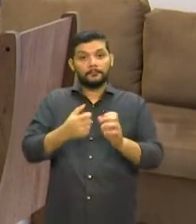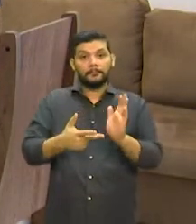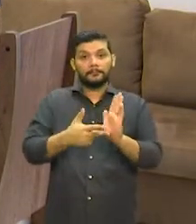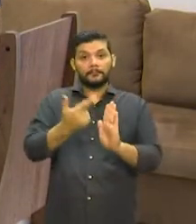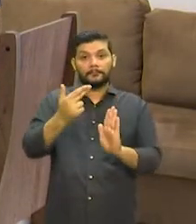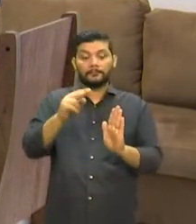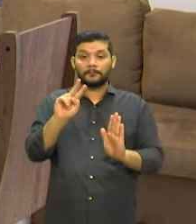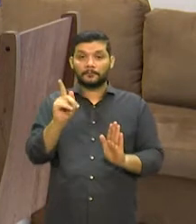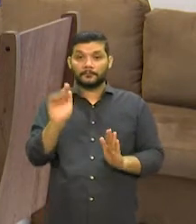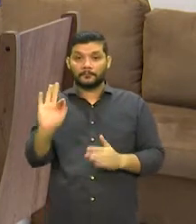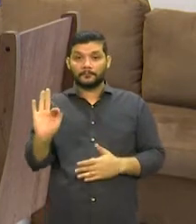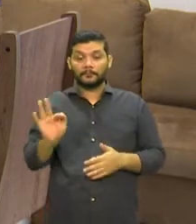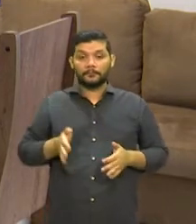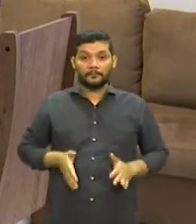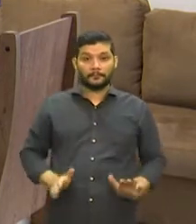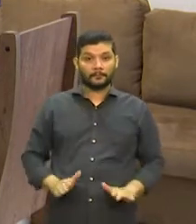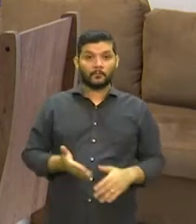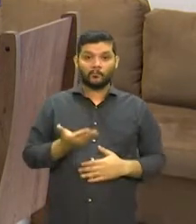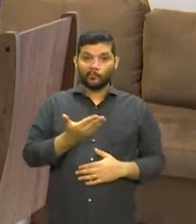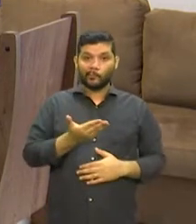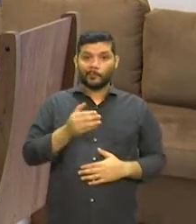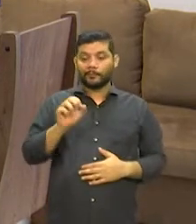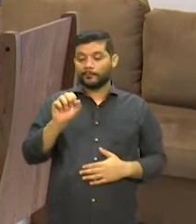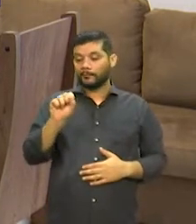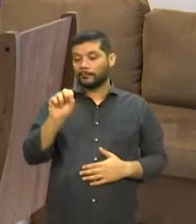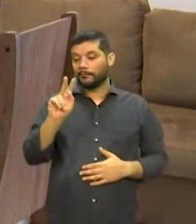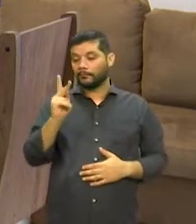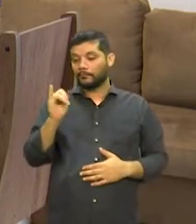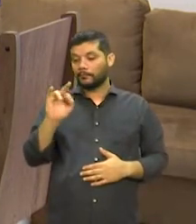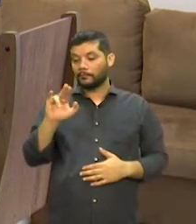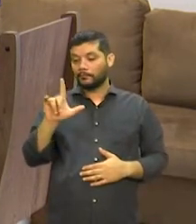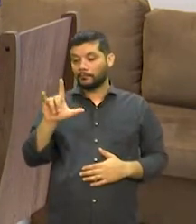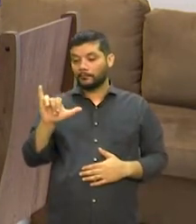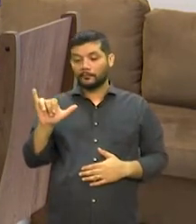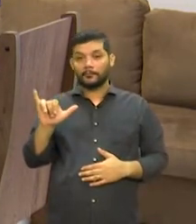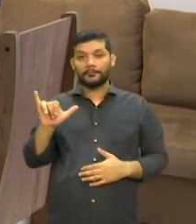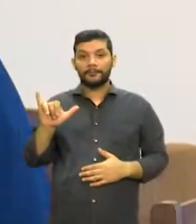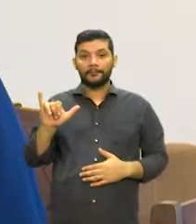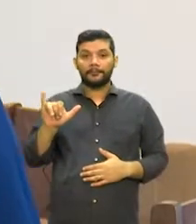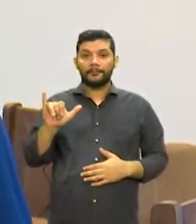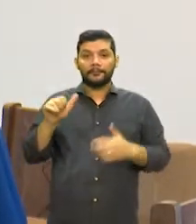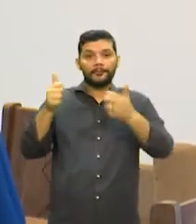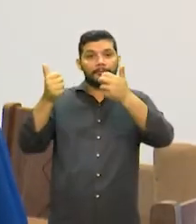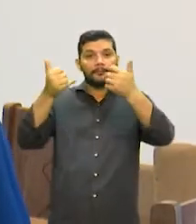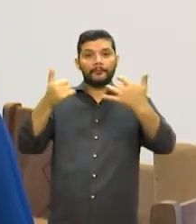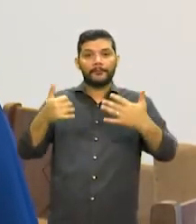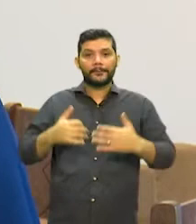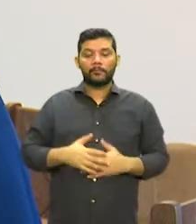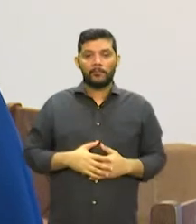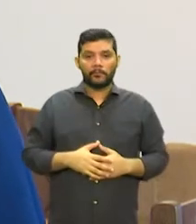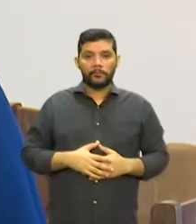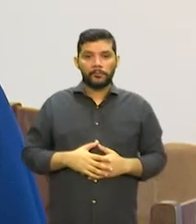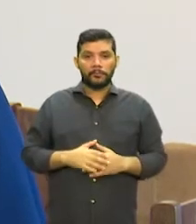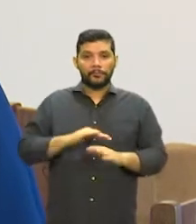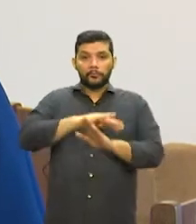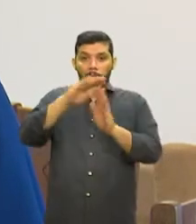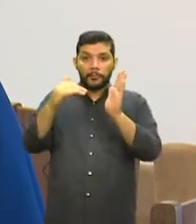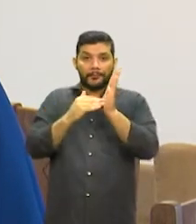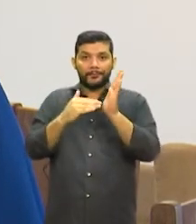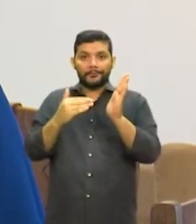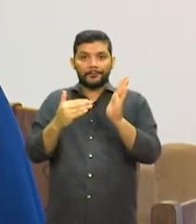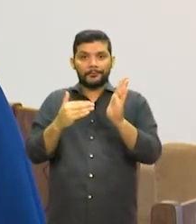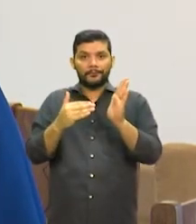HGF, Shirley Bruno, explica quem pode ter acesso ao serviço. Todas as hóspedes, porque não são